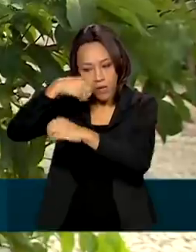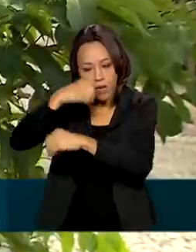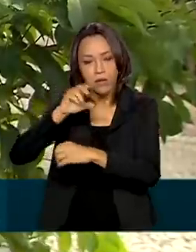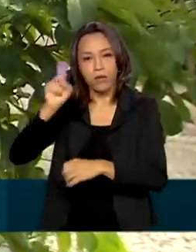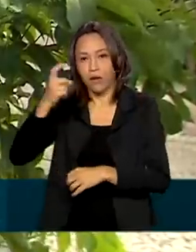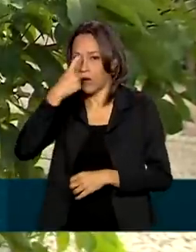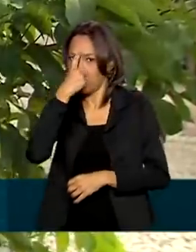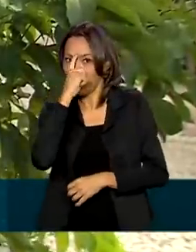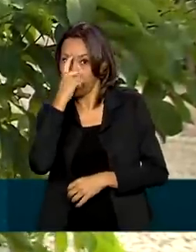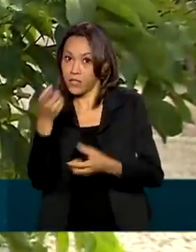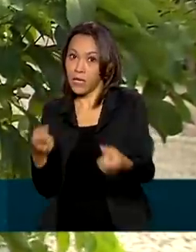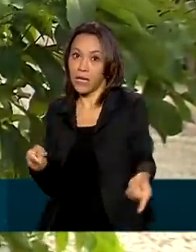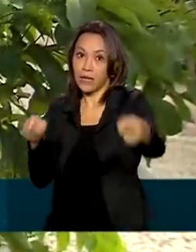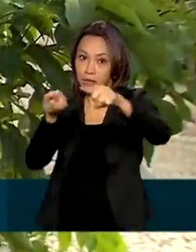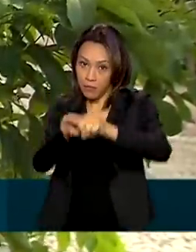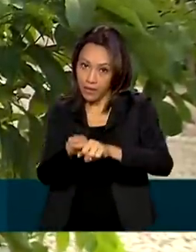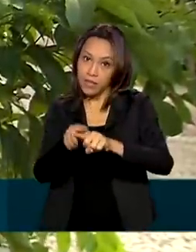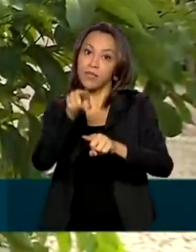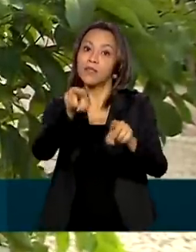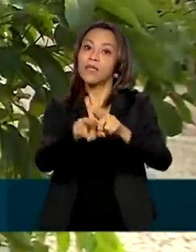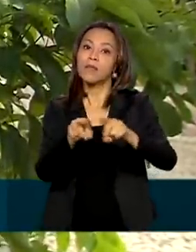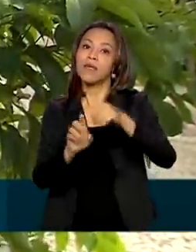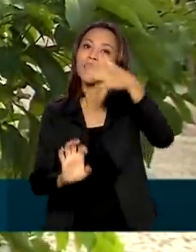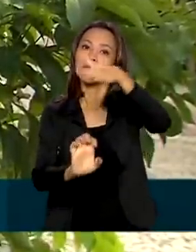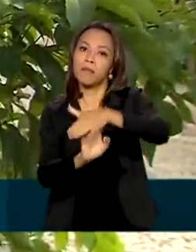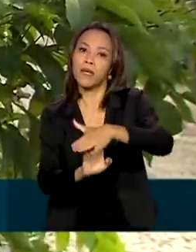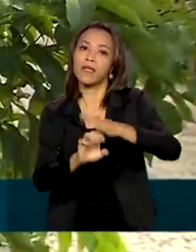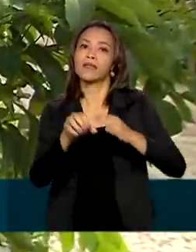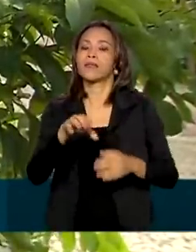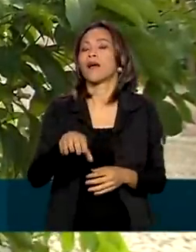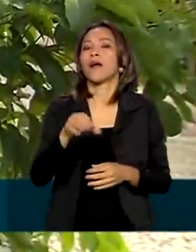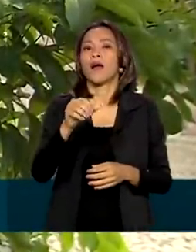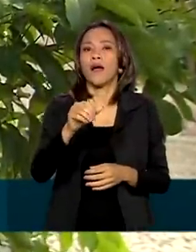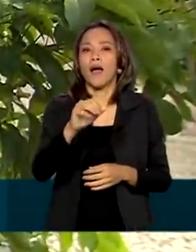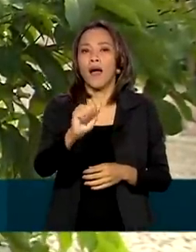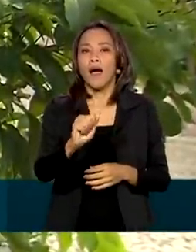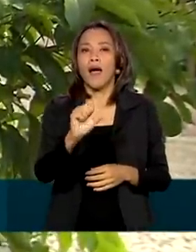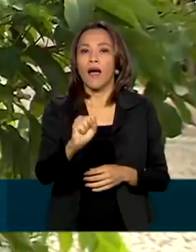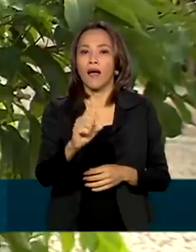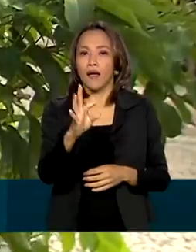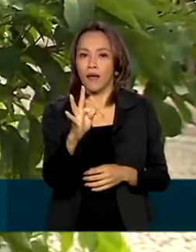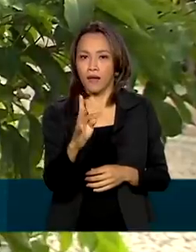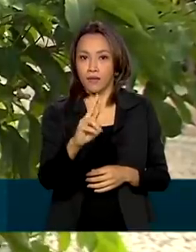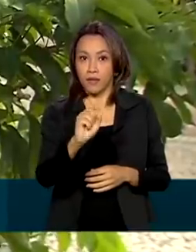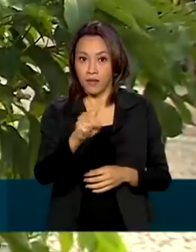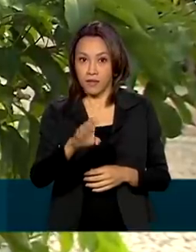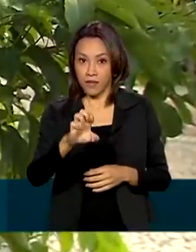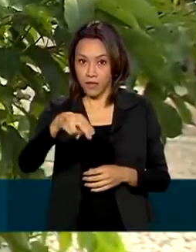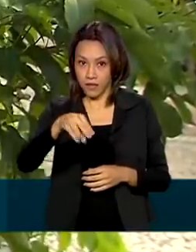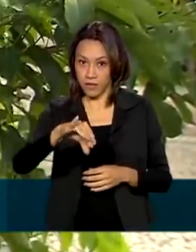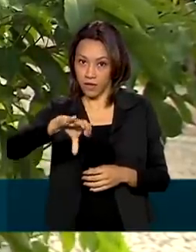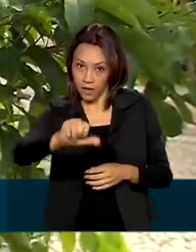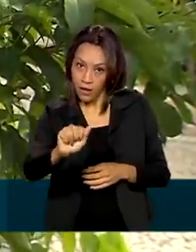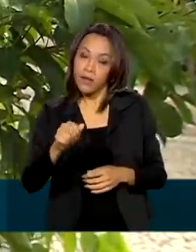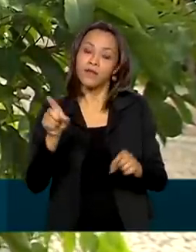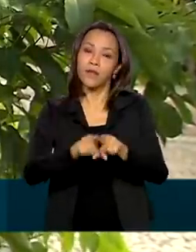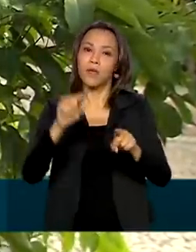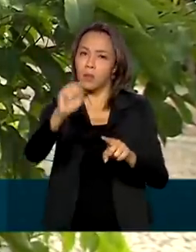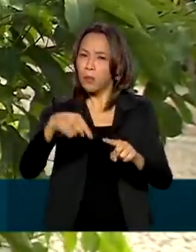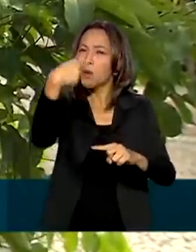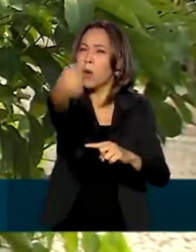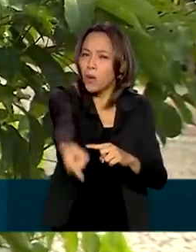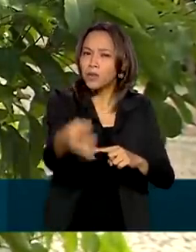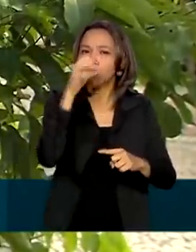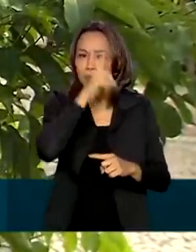parceria com o consórcio AstraZeneca Oxford. E em relação à liberação das vacinas, já no próximo domingo, a